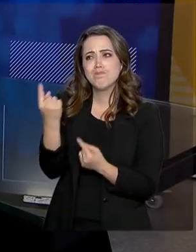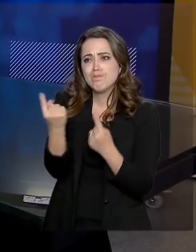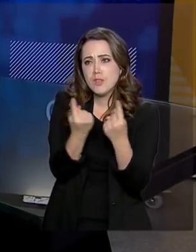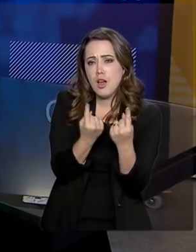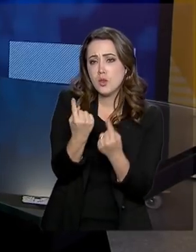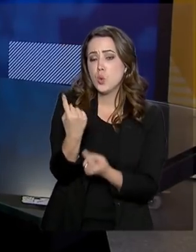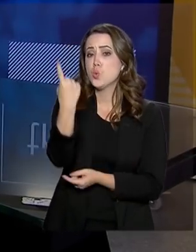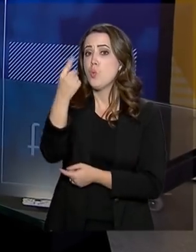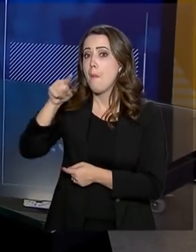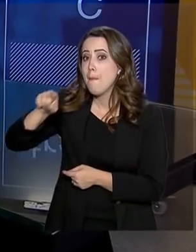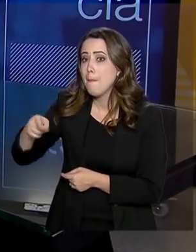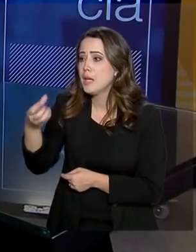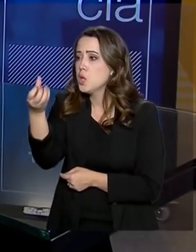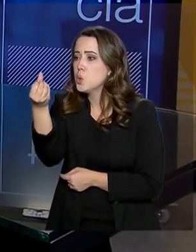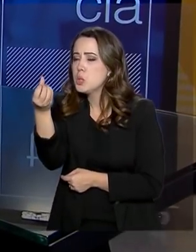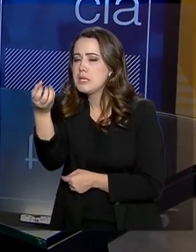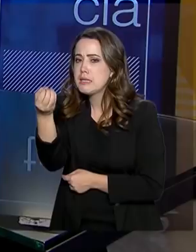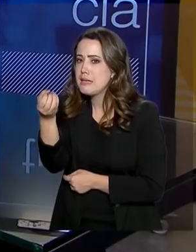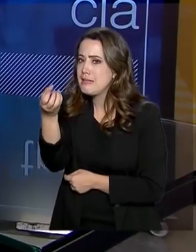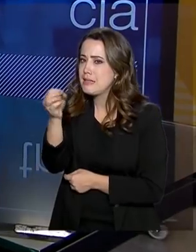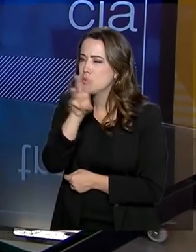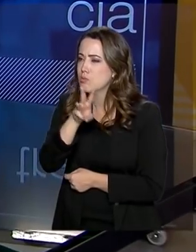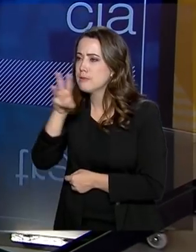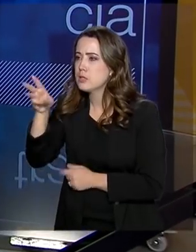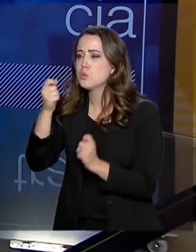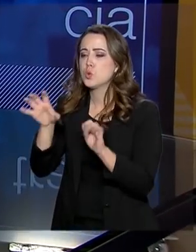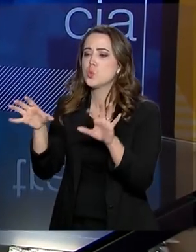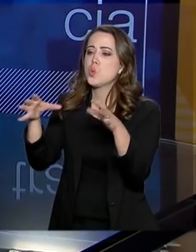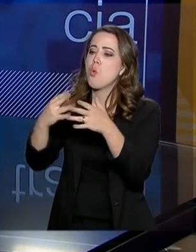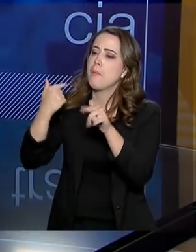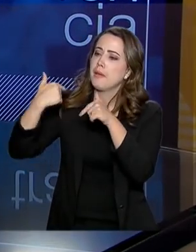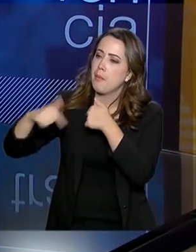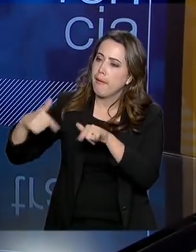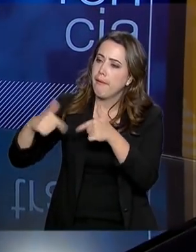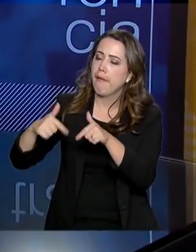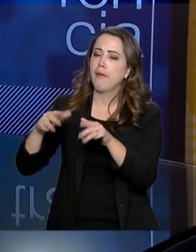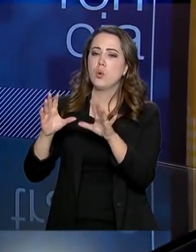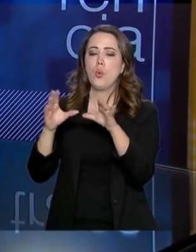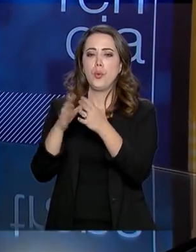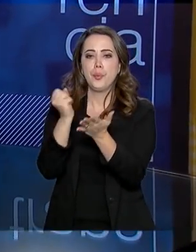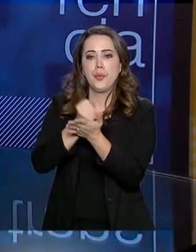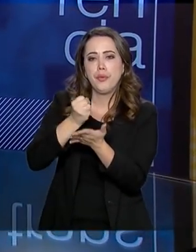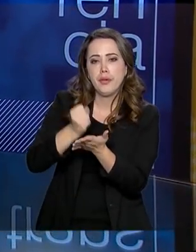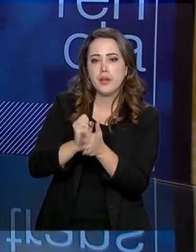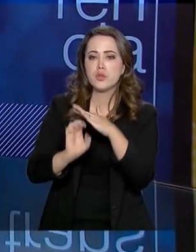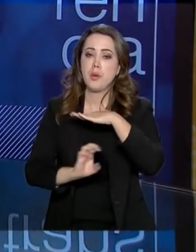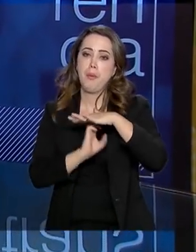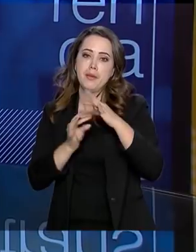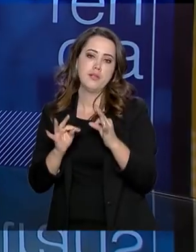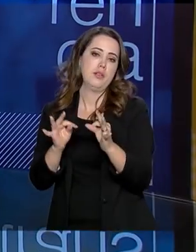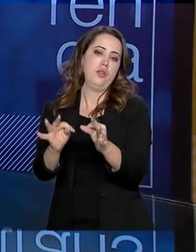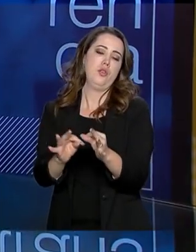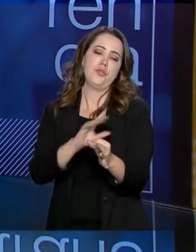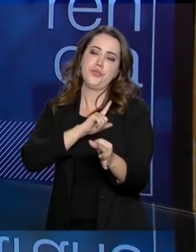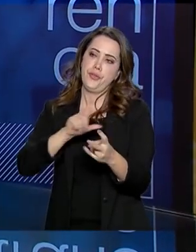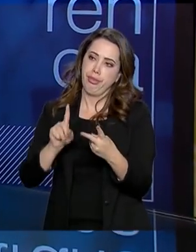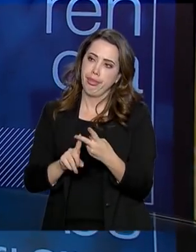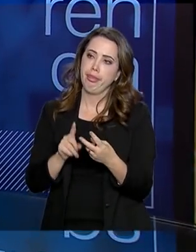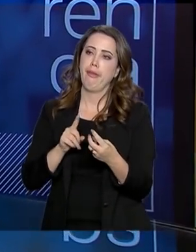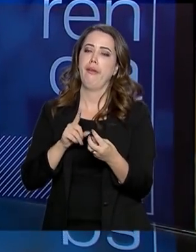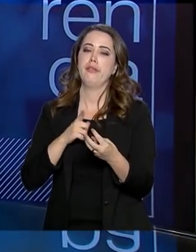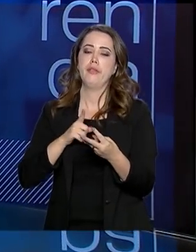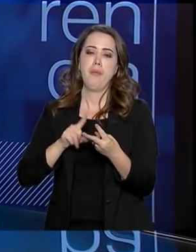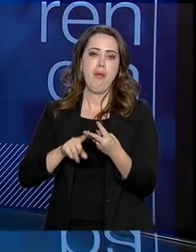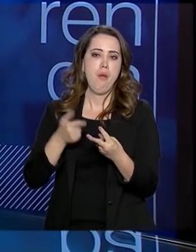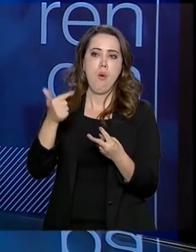tem uma equipe que o mantém, tem um contrato com uma empresa de tecnologia que cria esse serviço, tem um contrato com uma outra